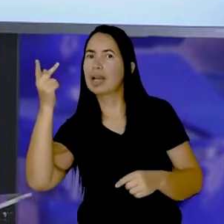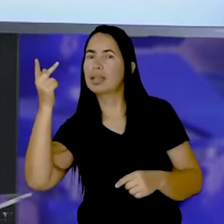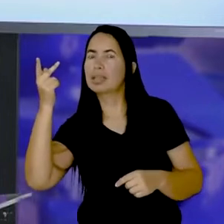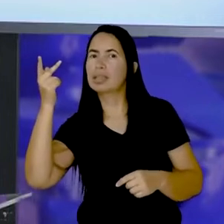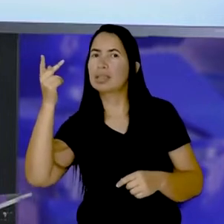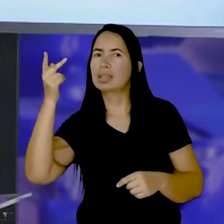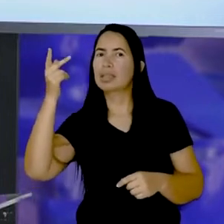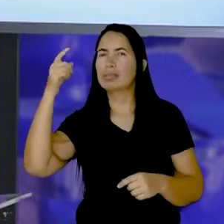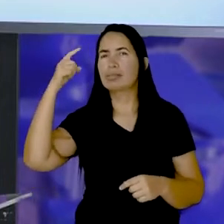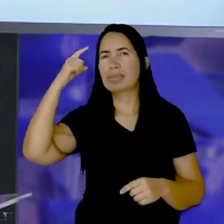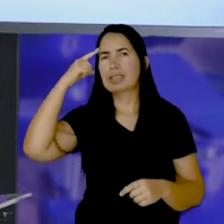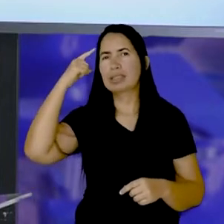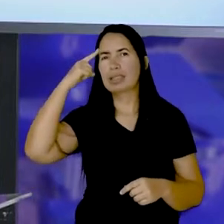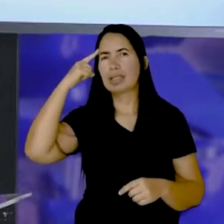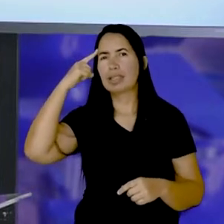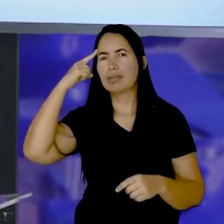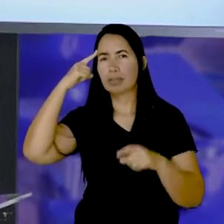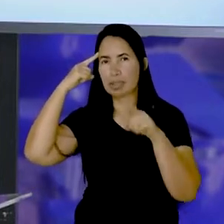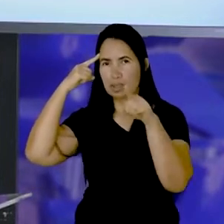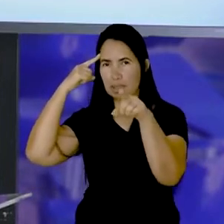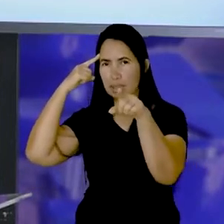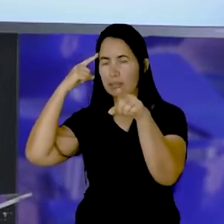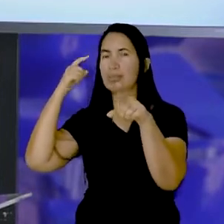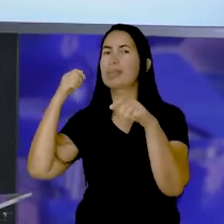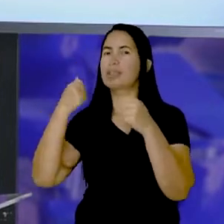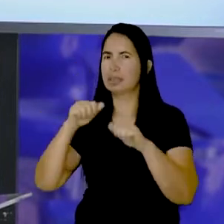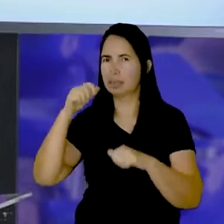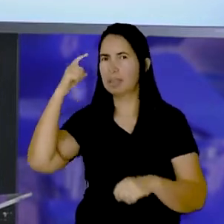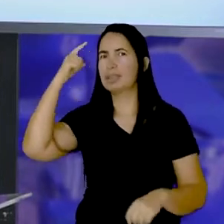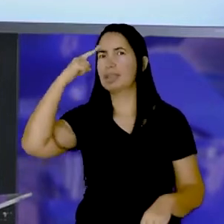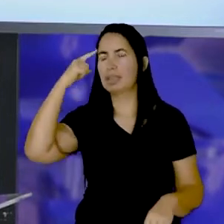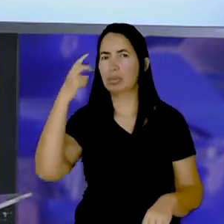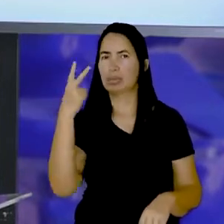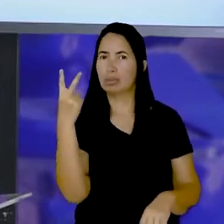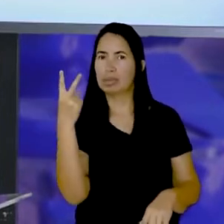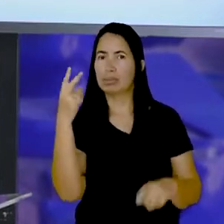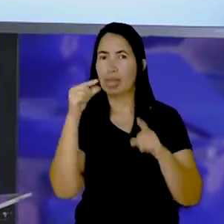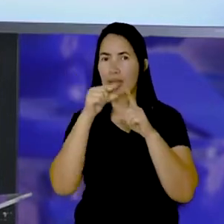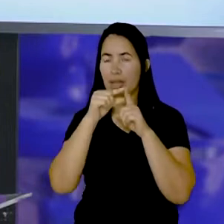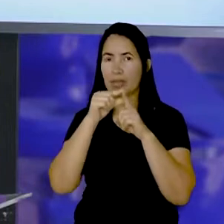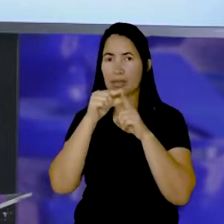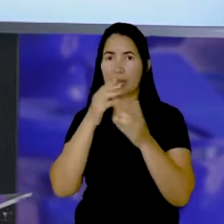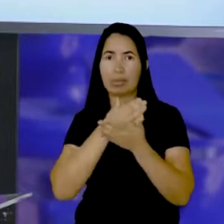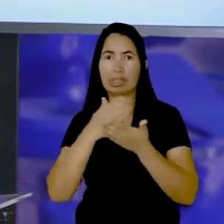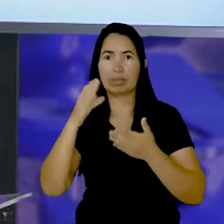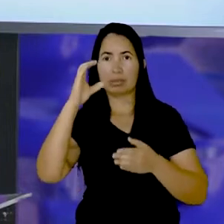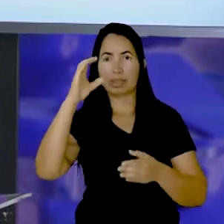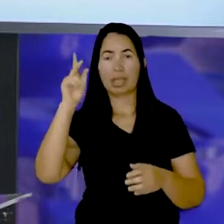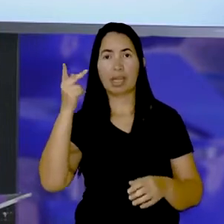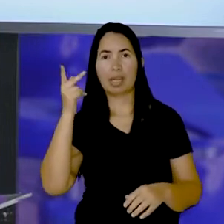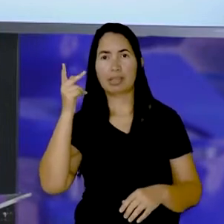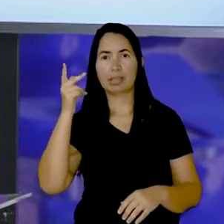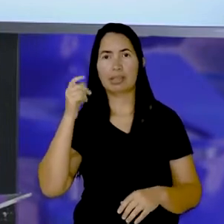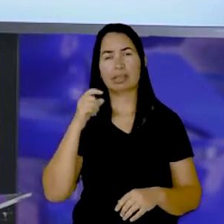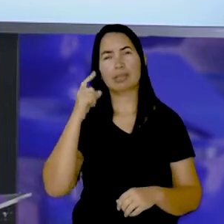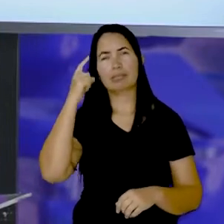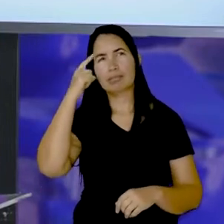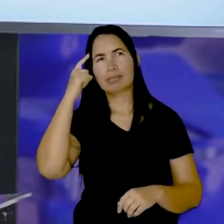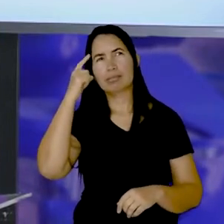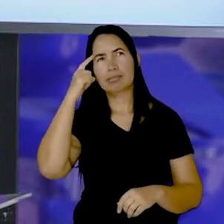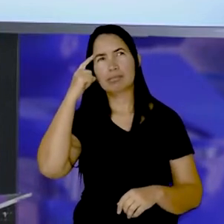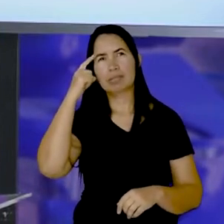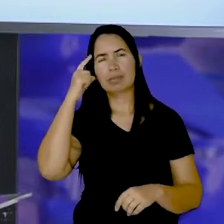eu tenho que pensar agora E você aí também, tá? Em duas palavras que começam com CH Deixa eu pensar aqui um pouquinho